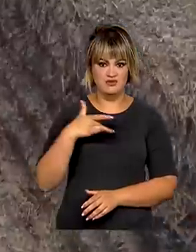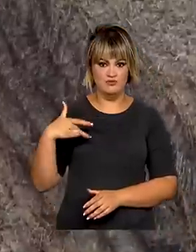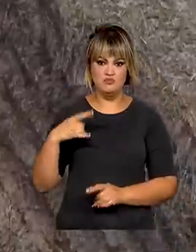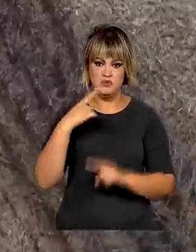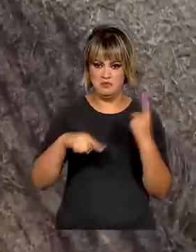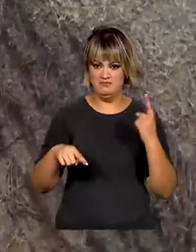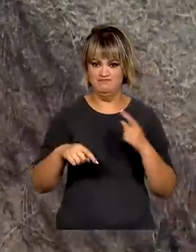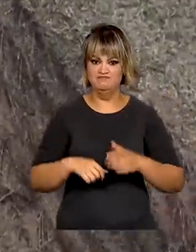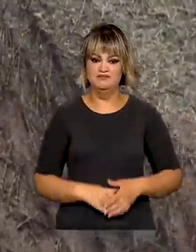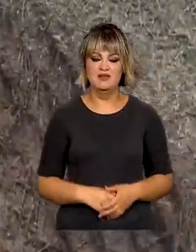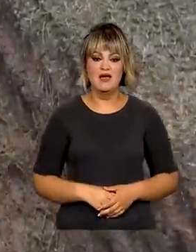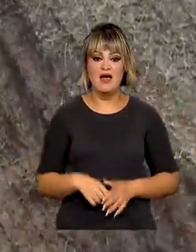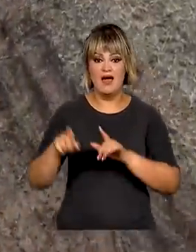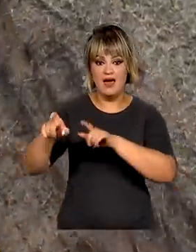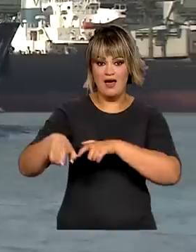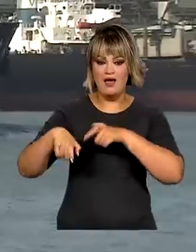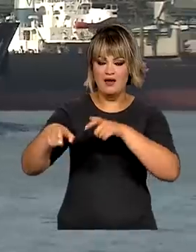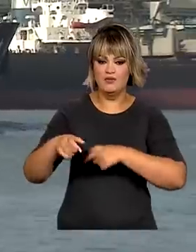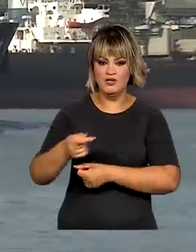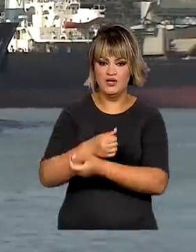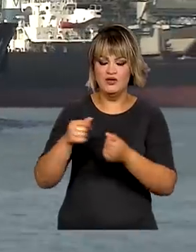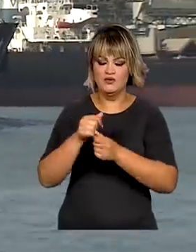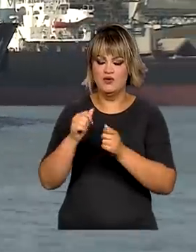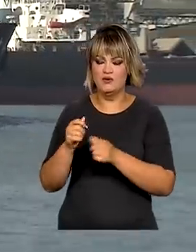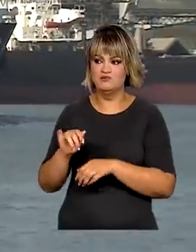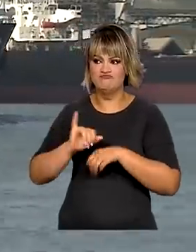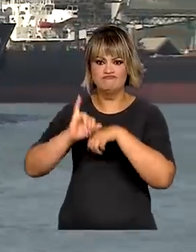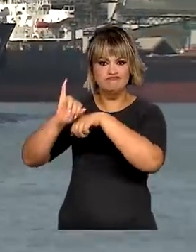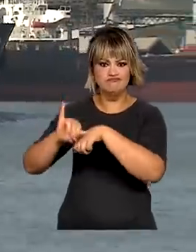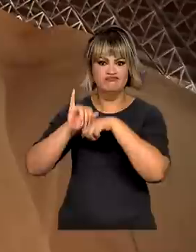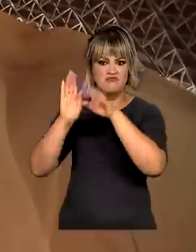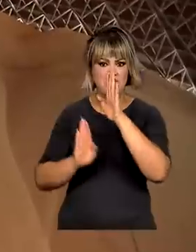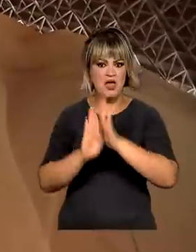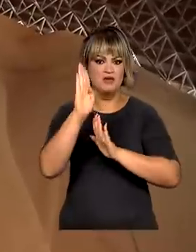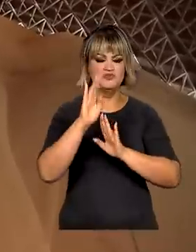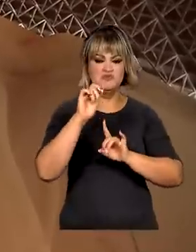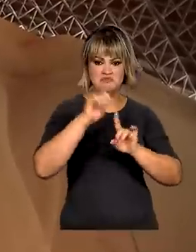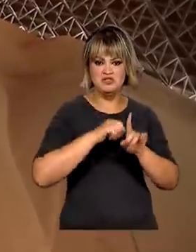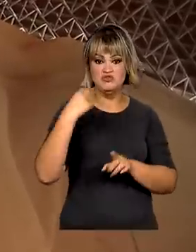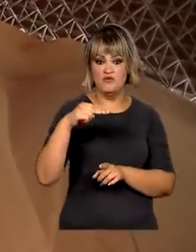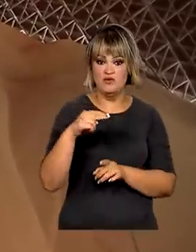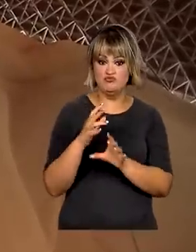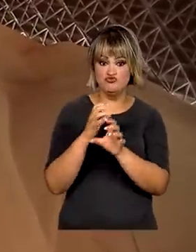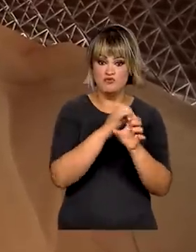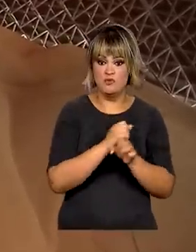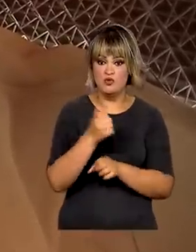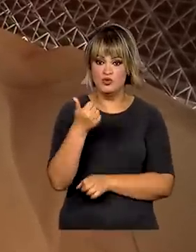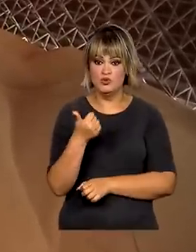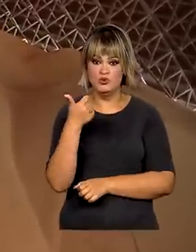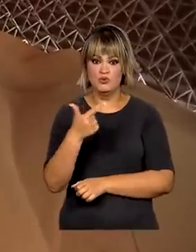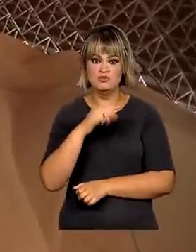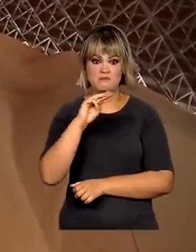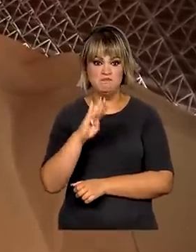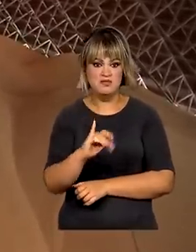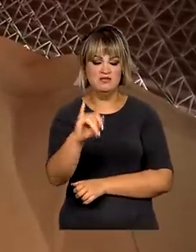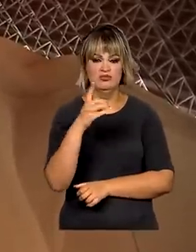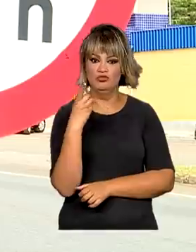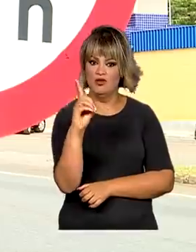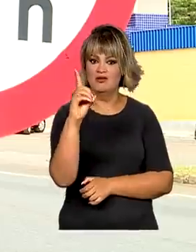Agronegócio. Exportações batem recorde em novembro e ultrapassam 12 bilhões de dólares.